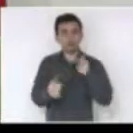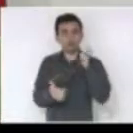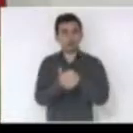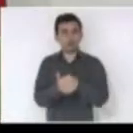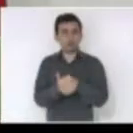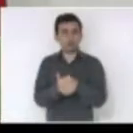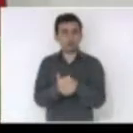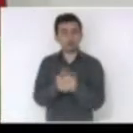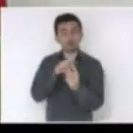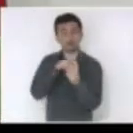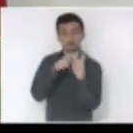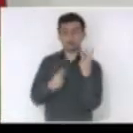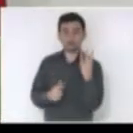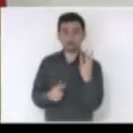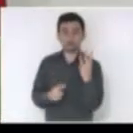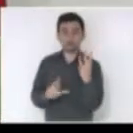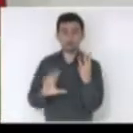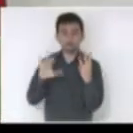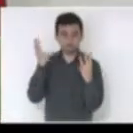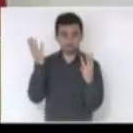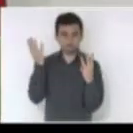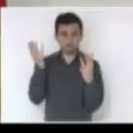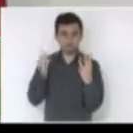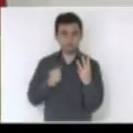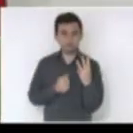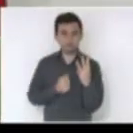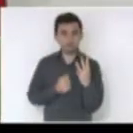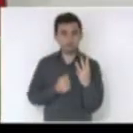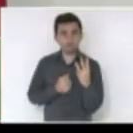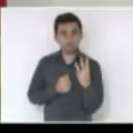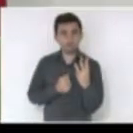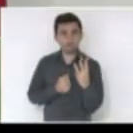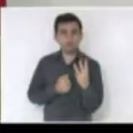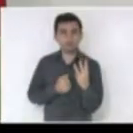Então, são três fases. O governo